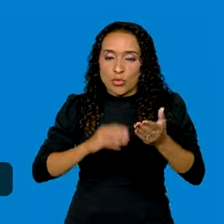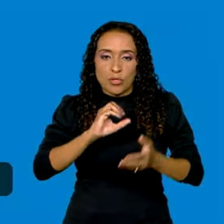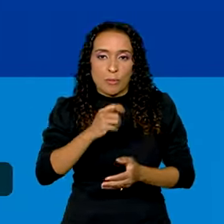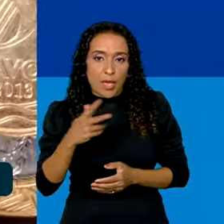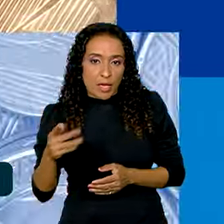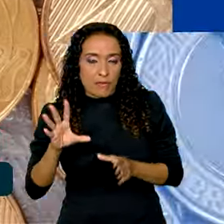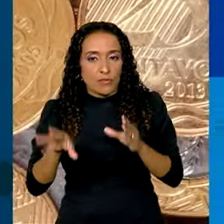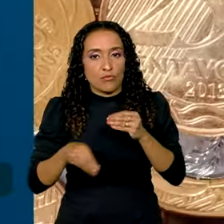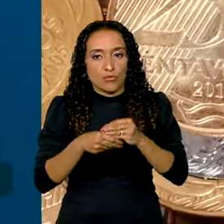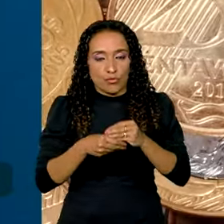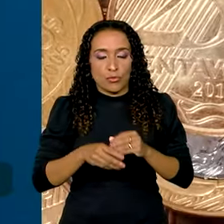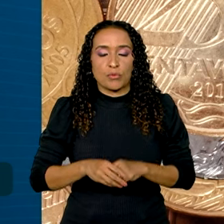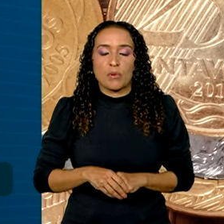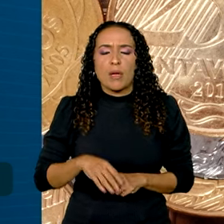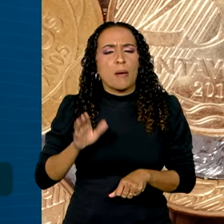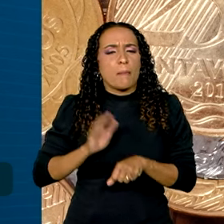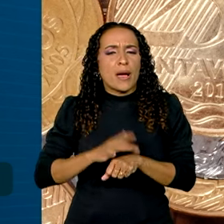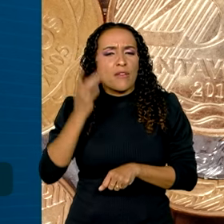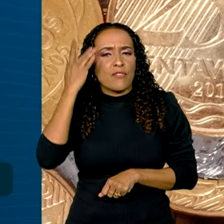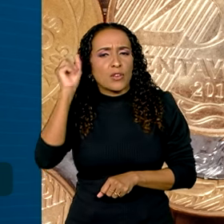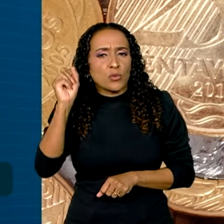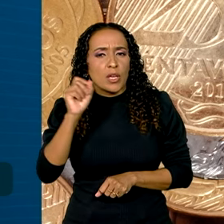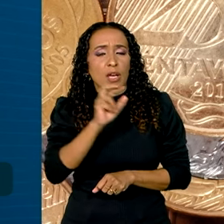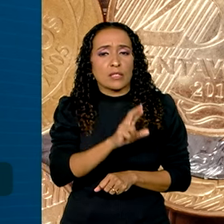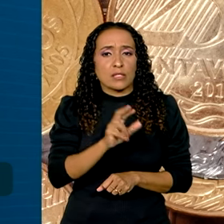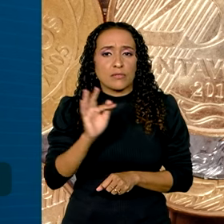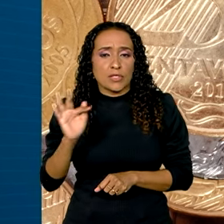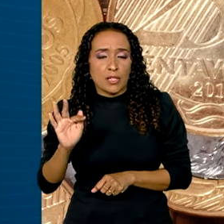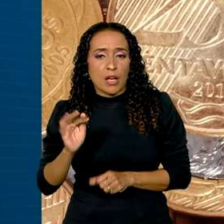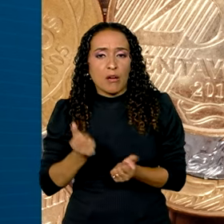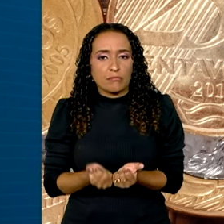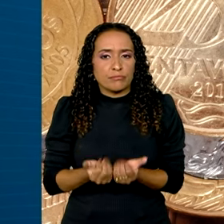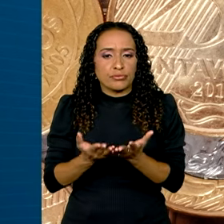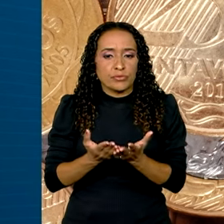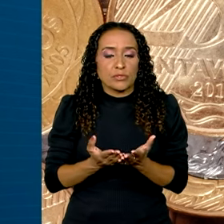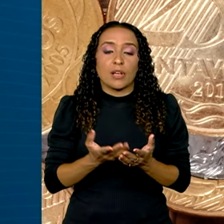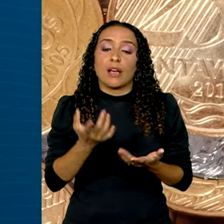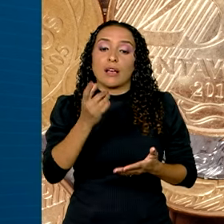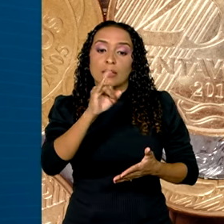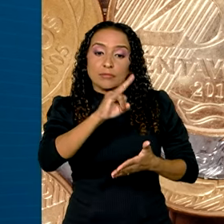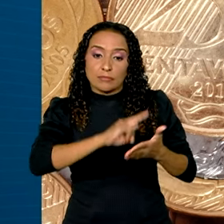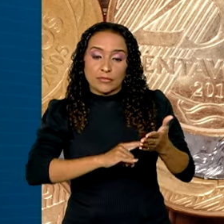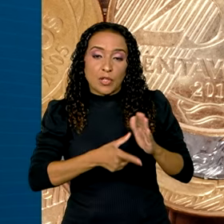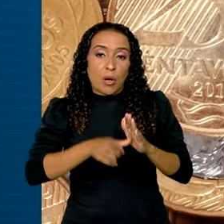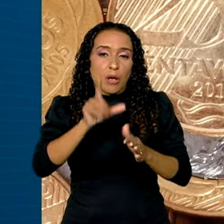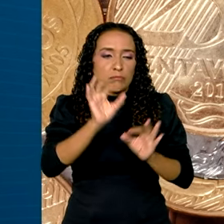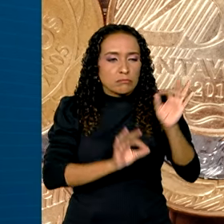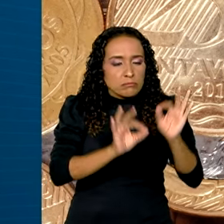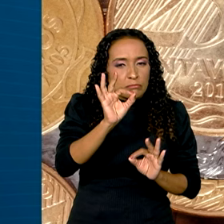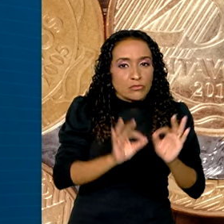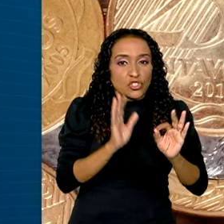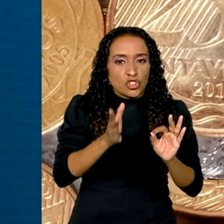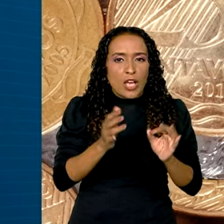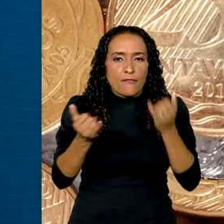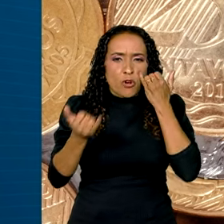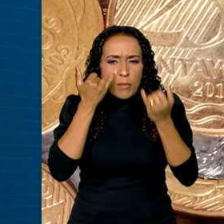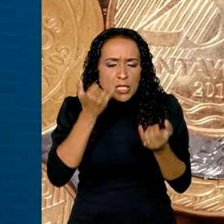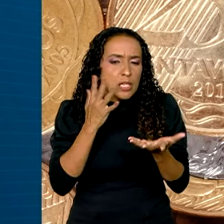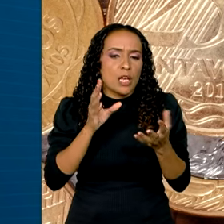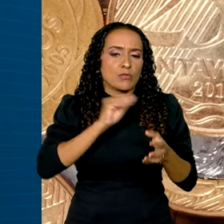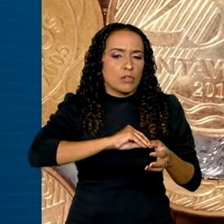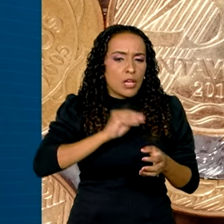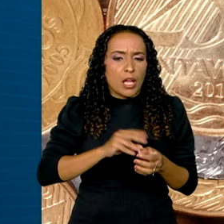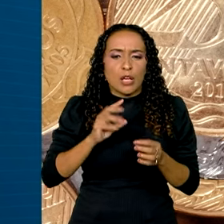que lá estão. Para facilitar, a Receita Federal oferece a declaração pré-preenchida com informações de rendimentos,